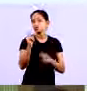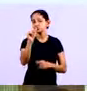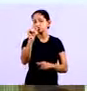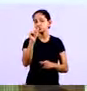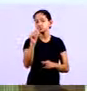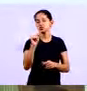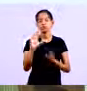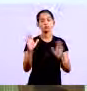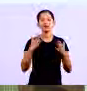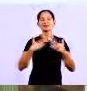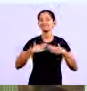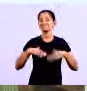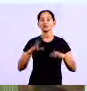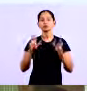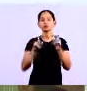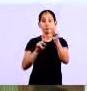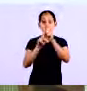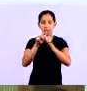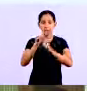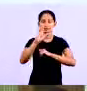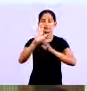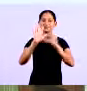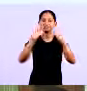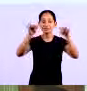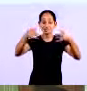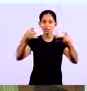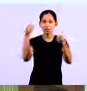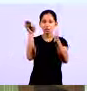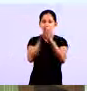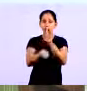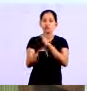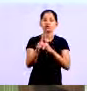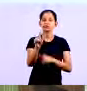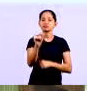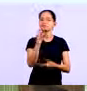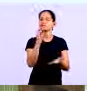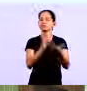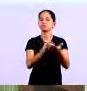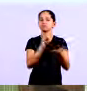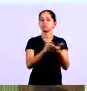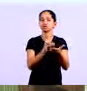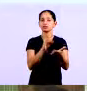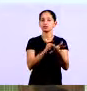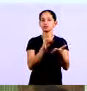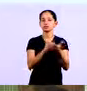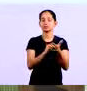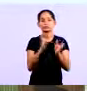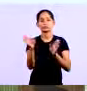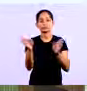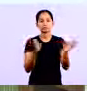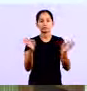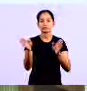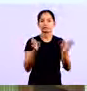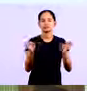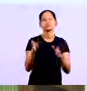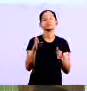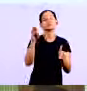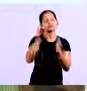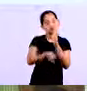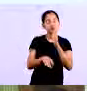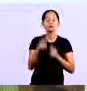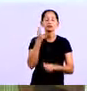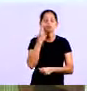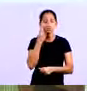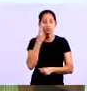no entanto ela dava prejuízo no final do mês isso isso não quer dizer que você tá tendo por quê tem uma margem de lucro no produto então o produto custa x